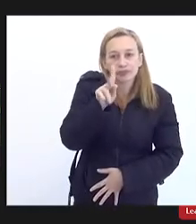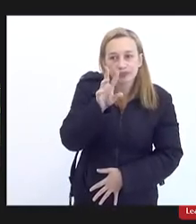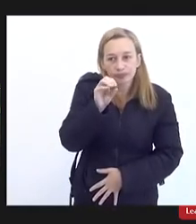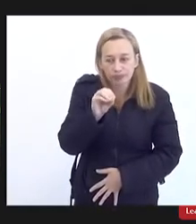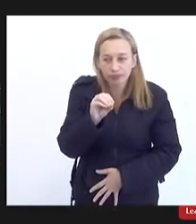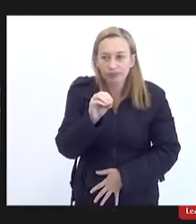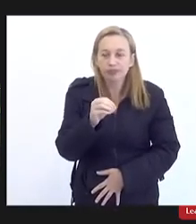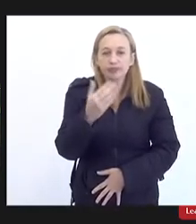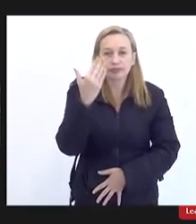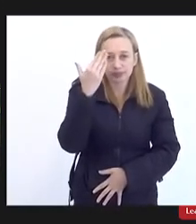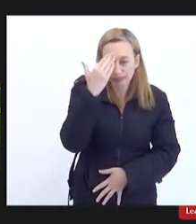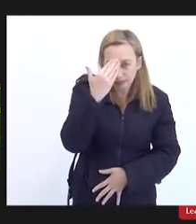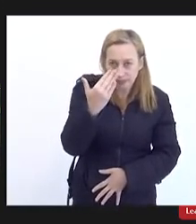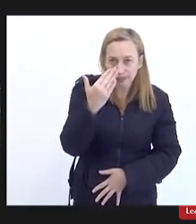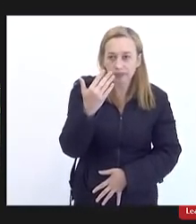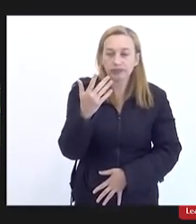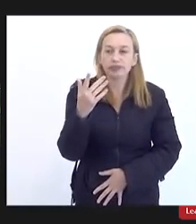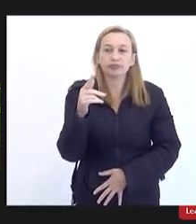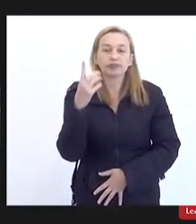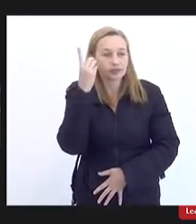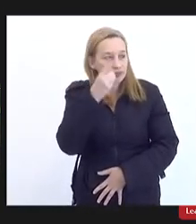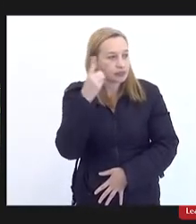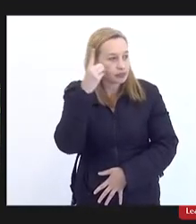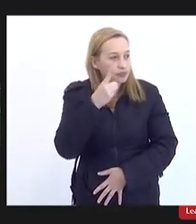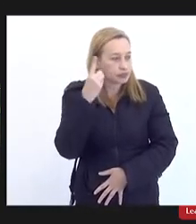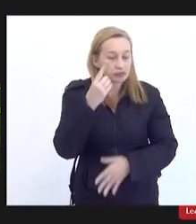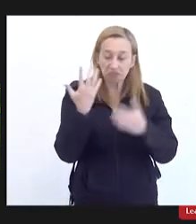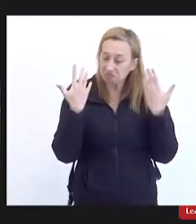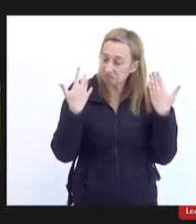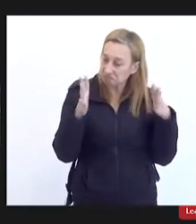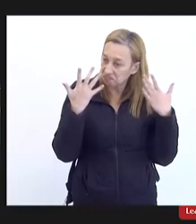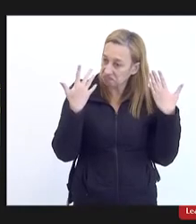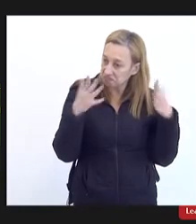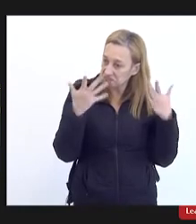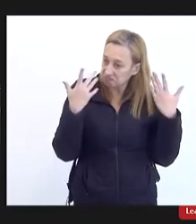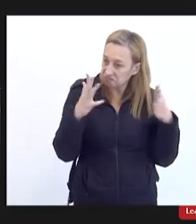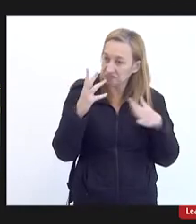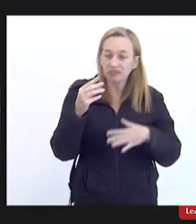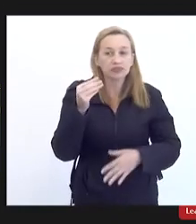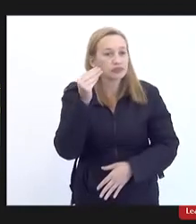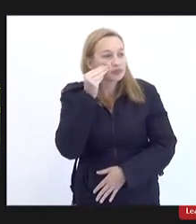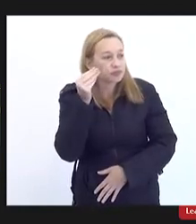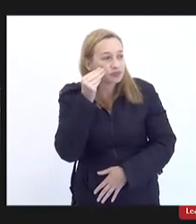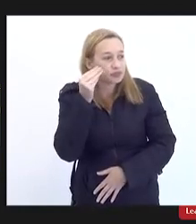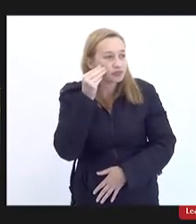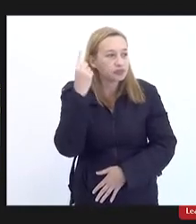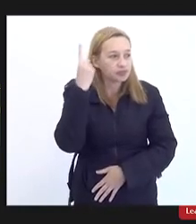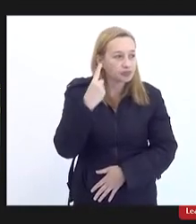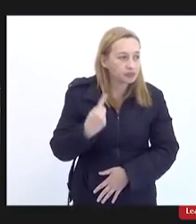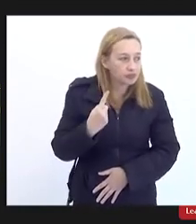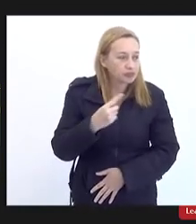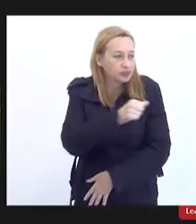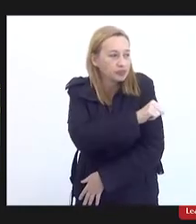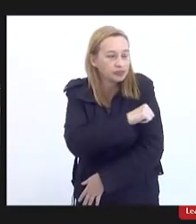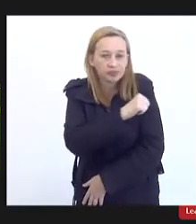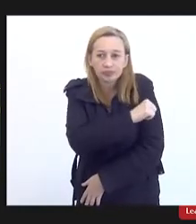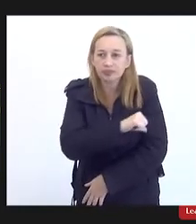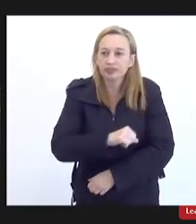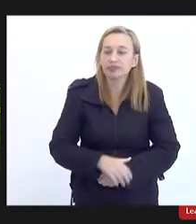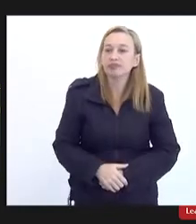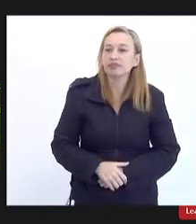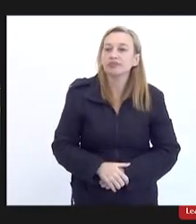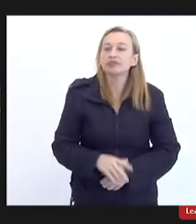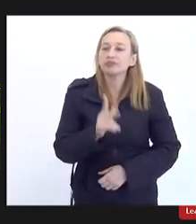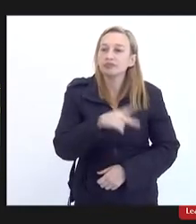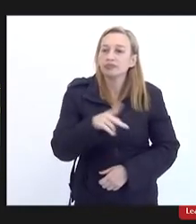saudar as deputadas fantásticas pretas de Luta Mônica Regiane e Dani saudar